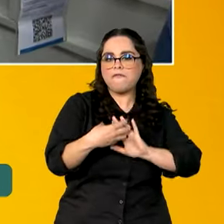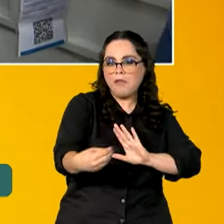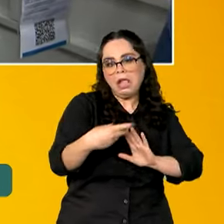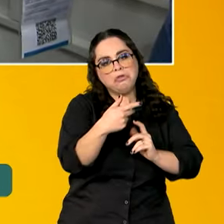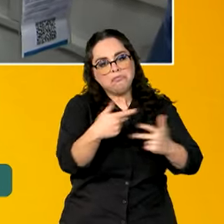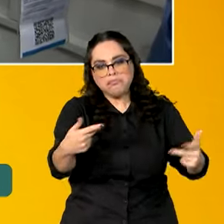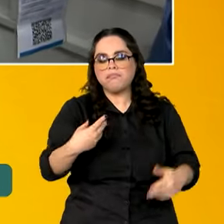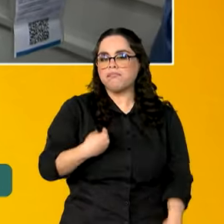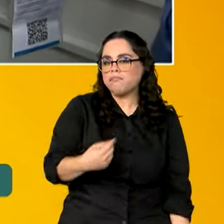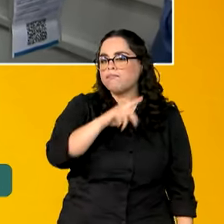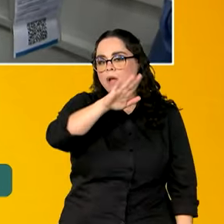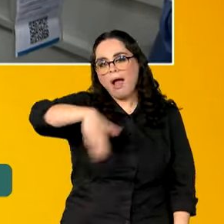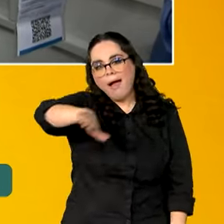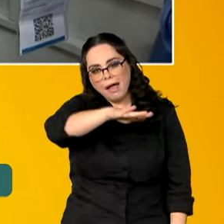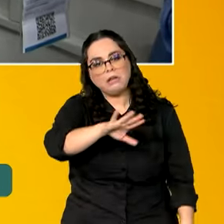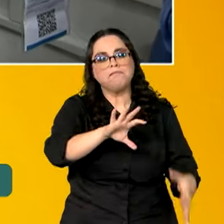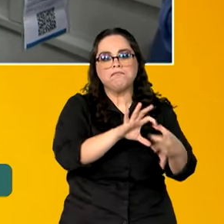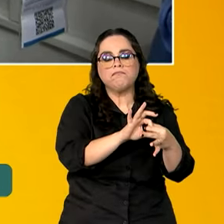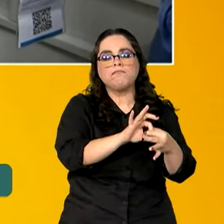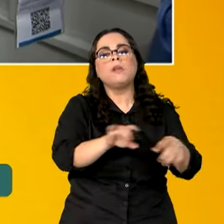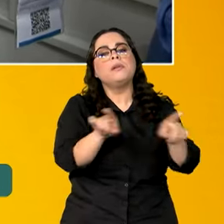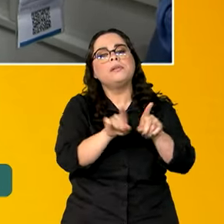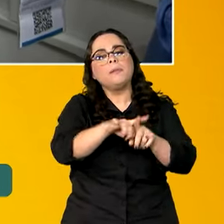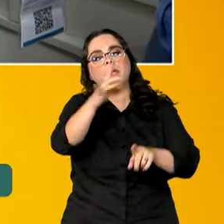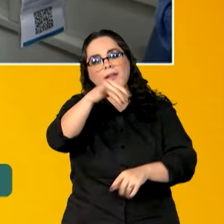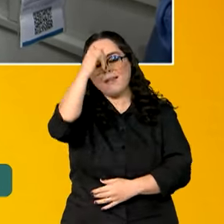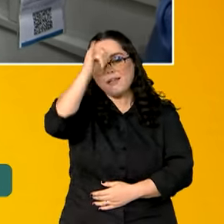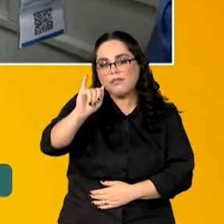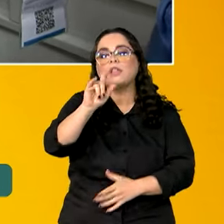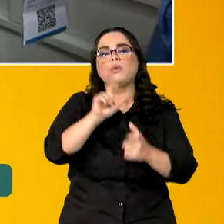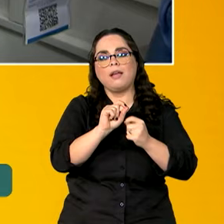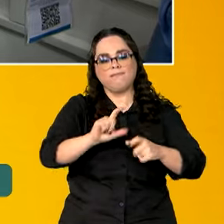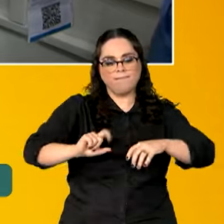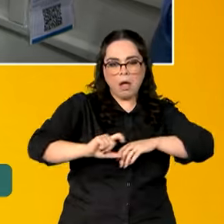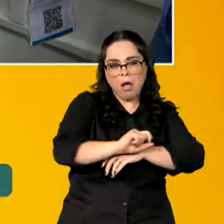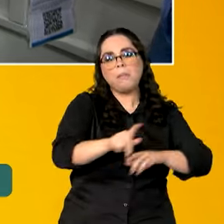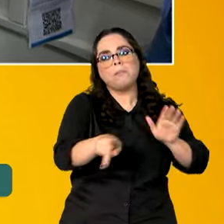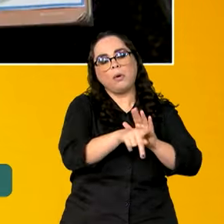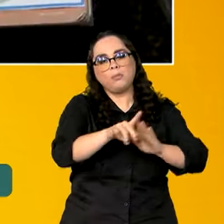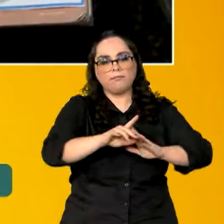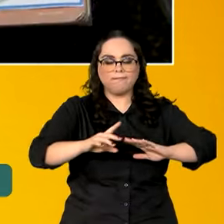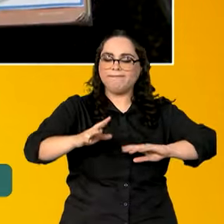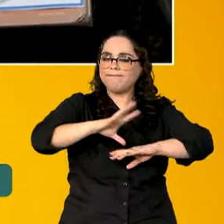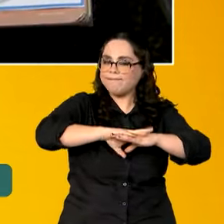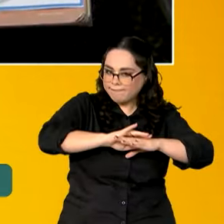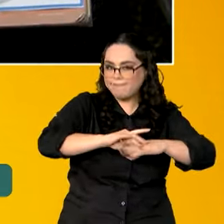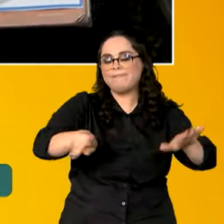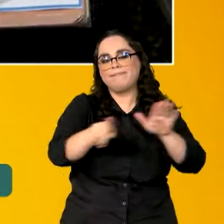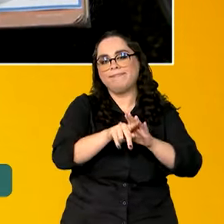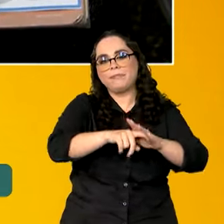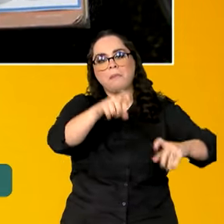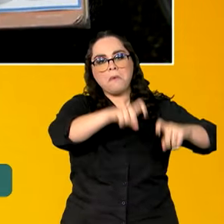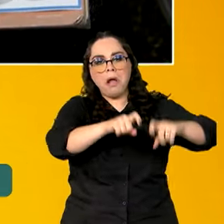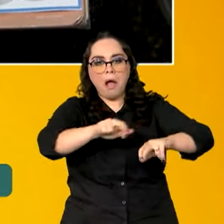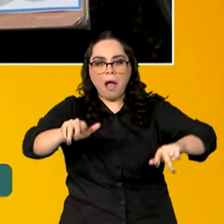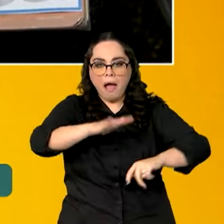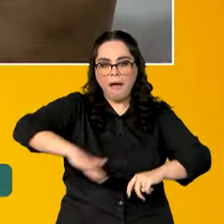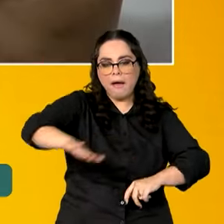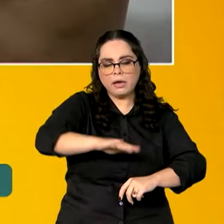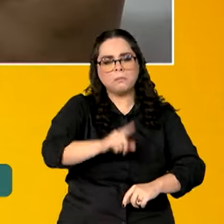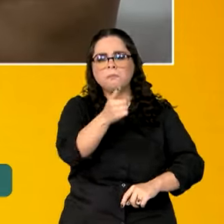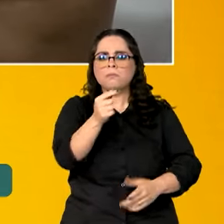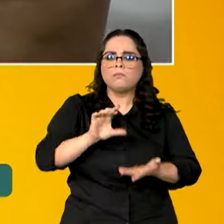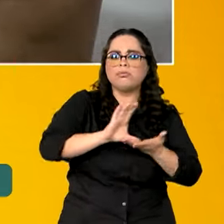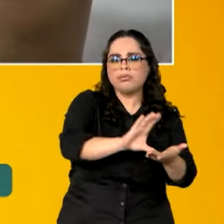prevenção das ISTs, infecções sexualmente transmissíveis. No primeiro ano deste ciclo do programa, os recursos